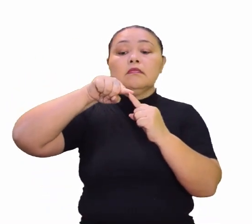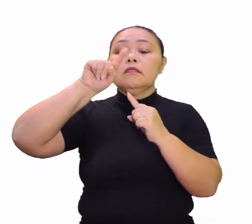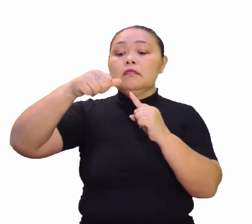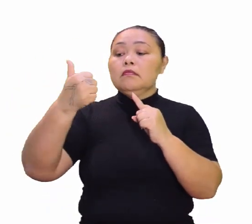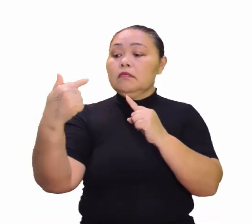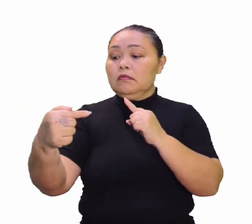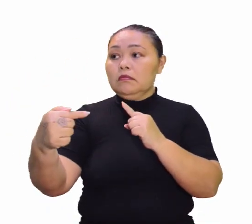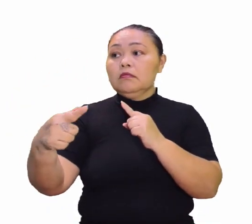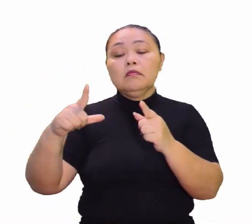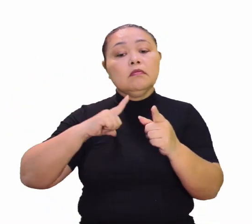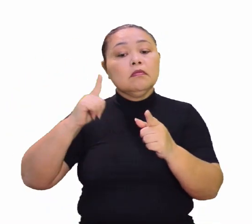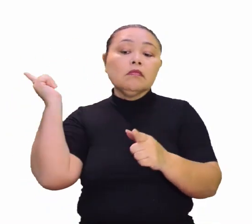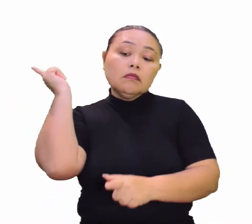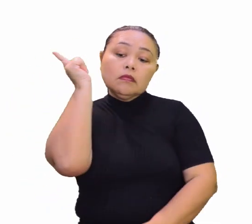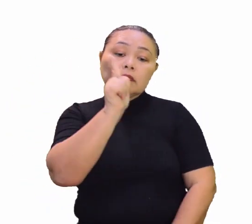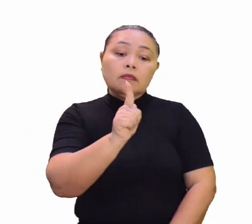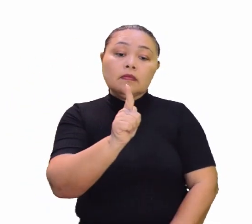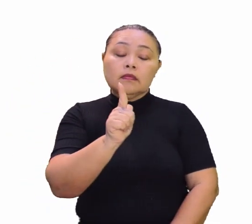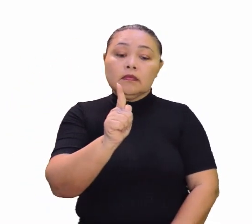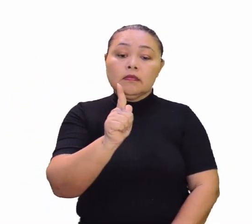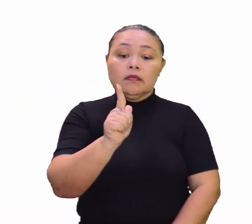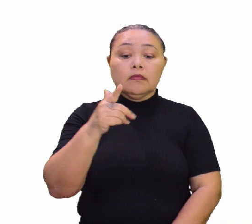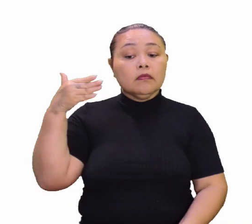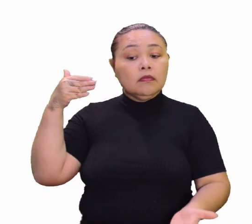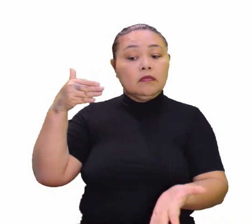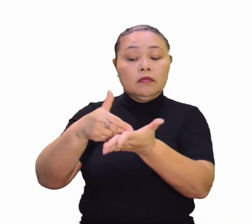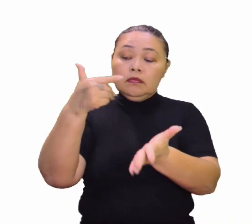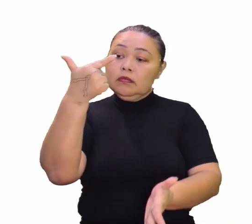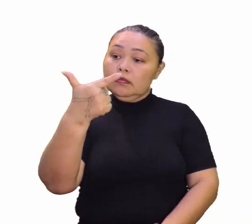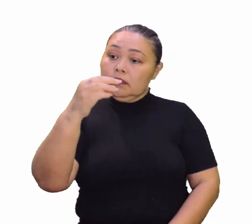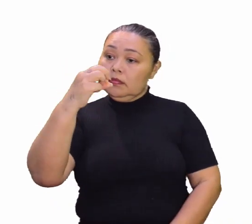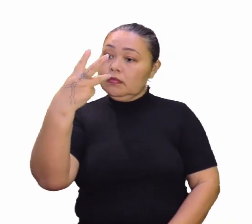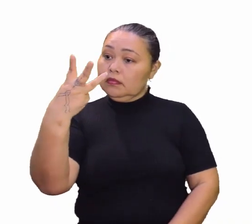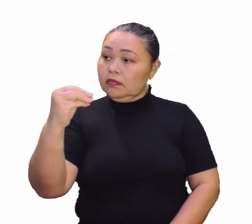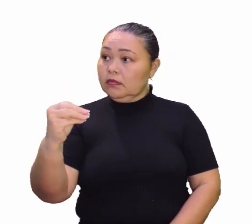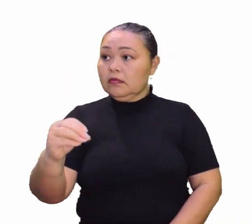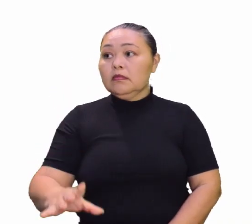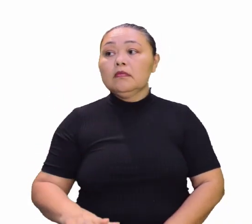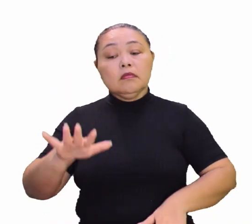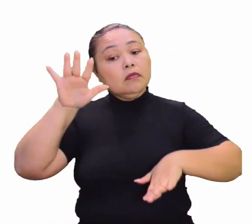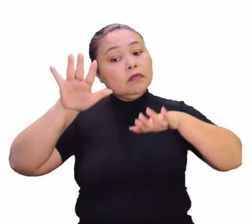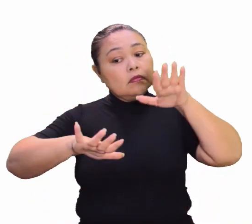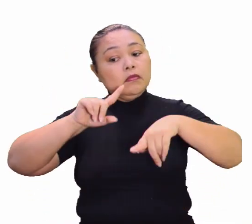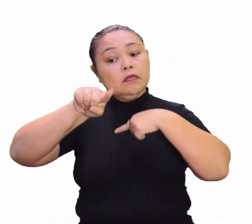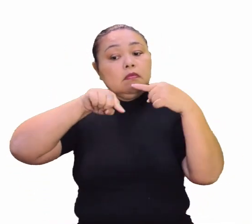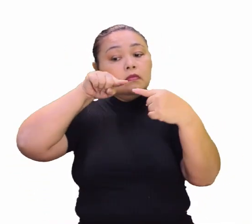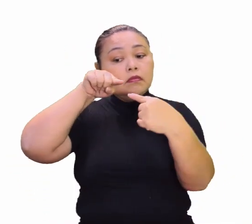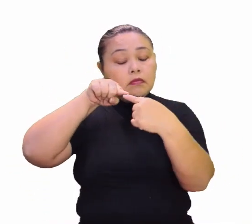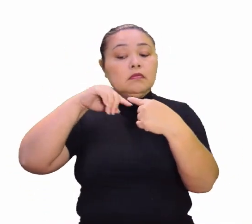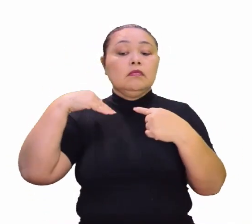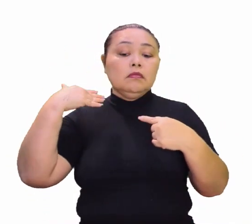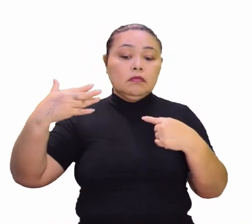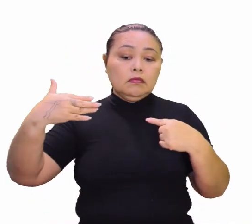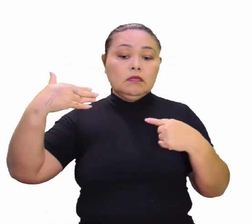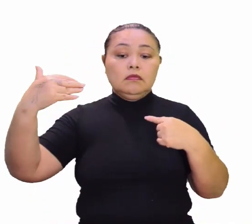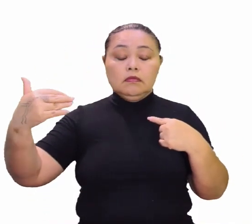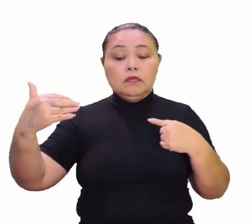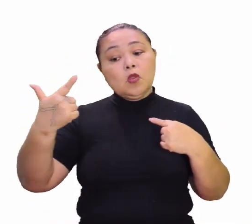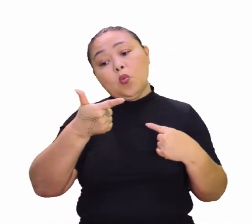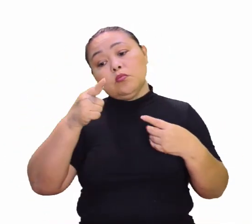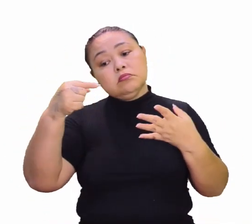para poder atingir até 2030. Alguns desses objetivos já avançaram,